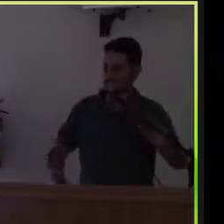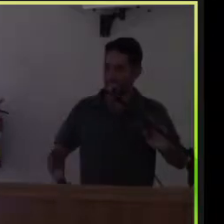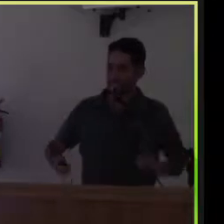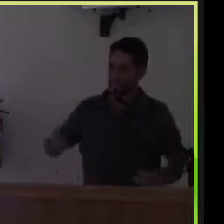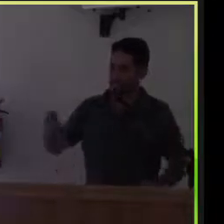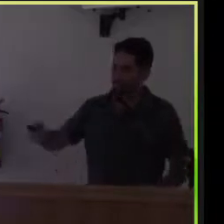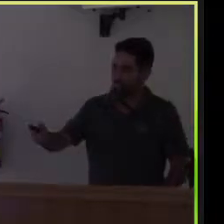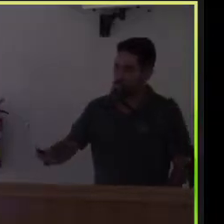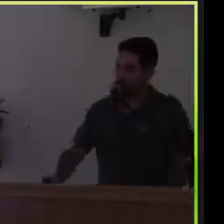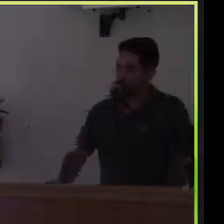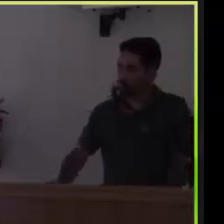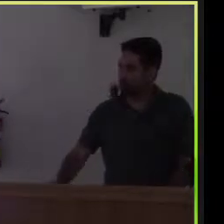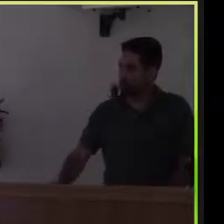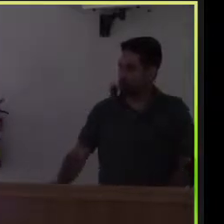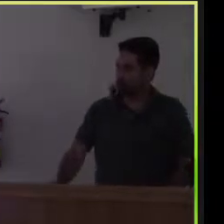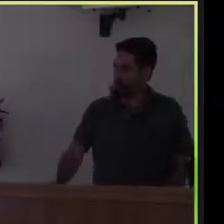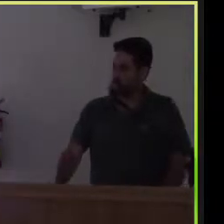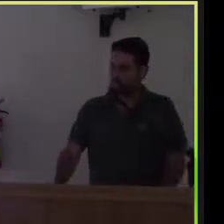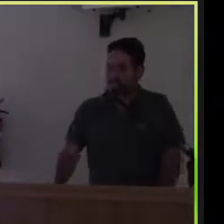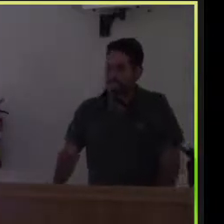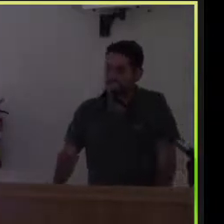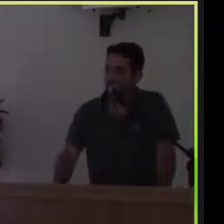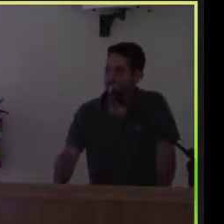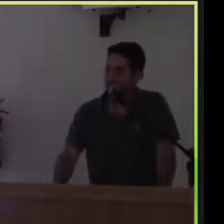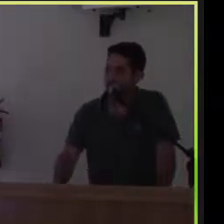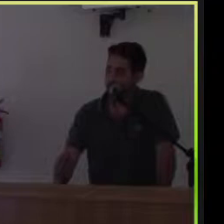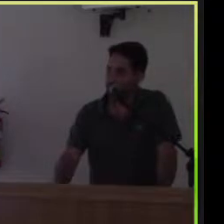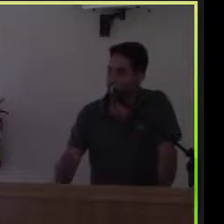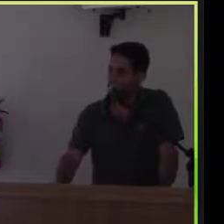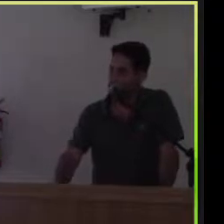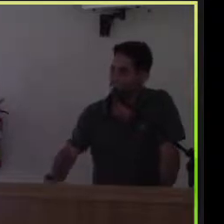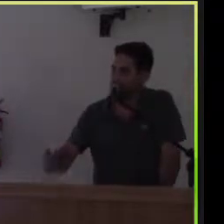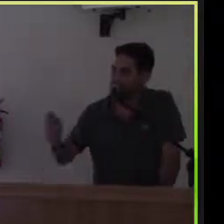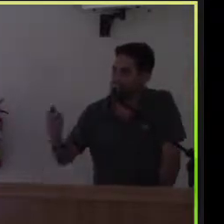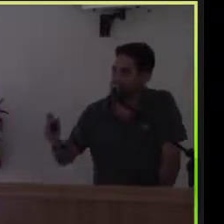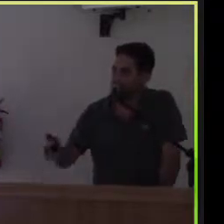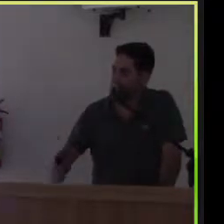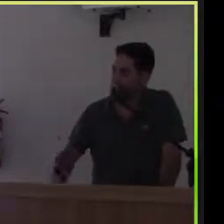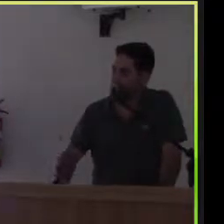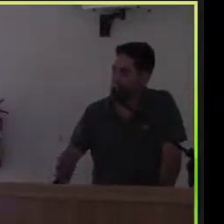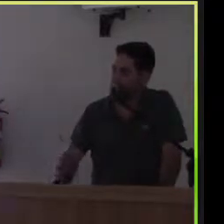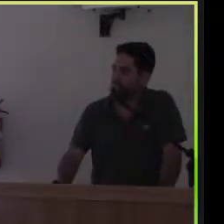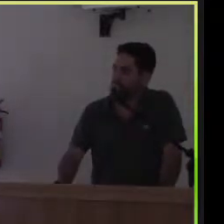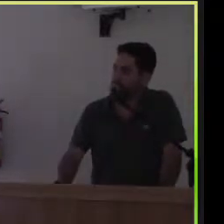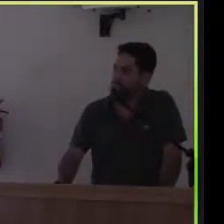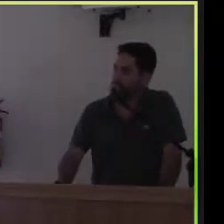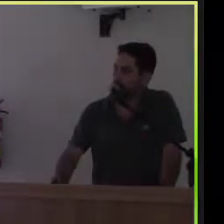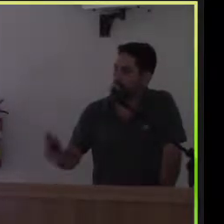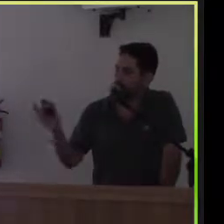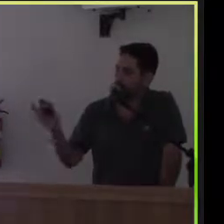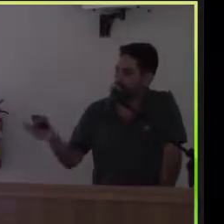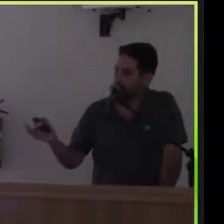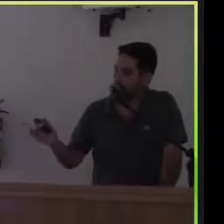200 mil com o deputado Márcio Munhoz, para Santa Casa, para Custeio, foram mais 200 mil